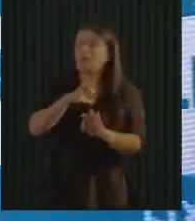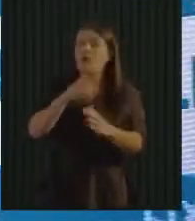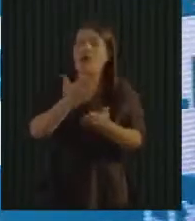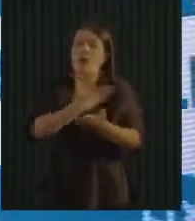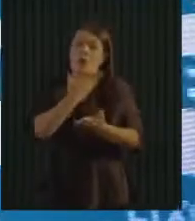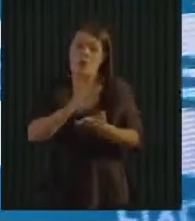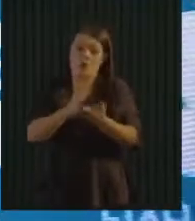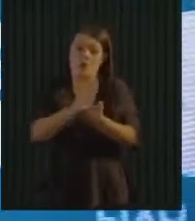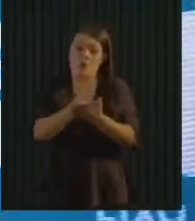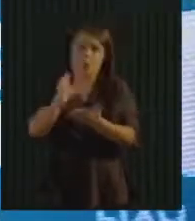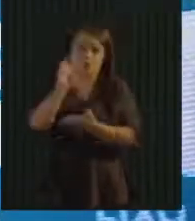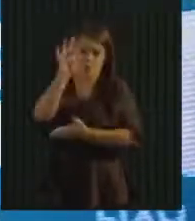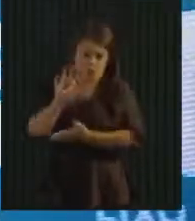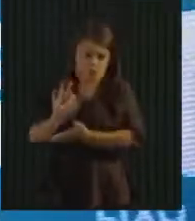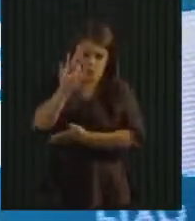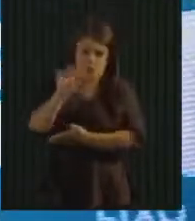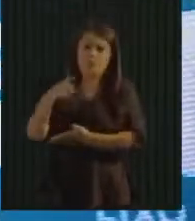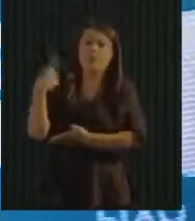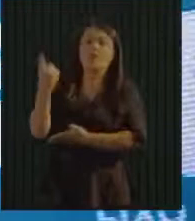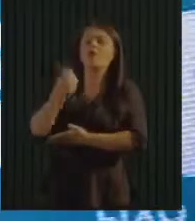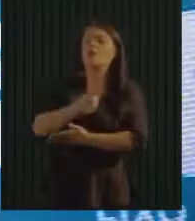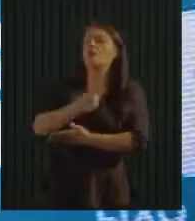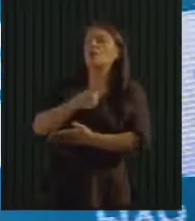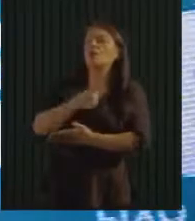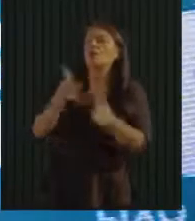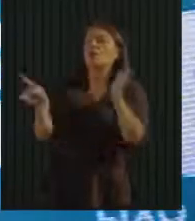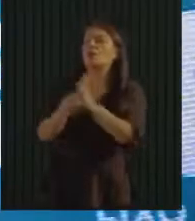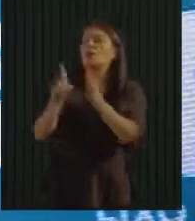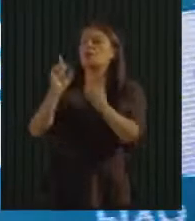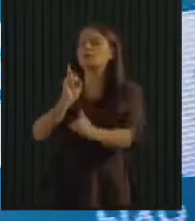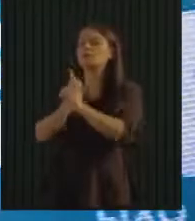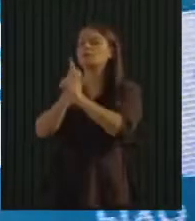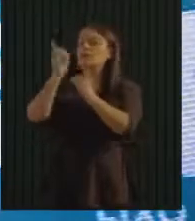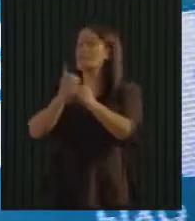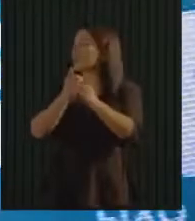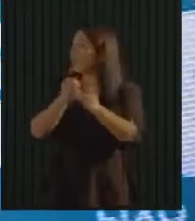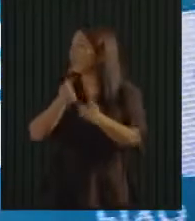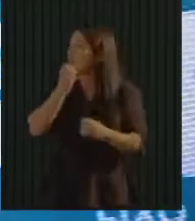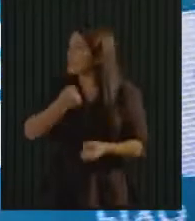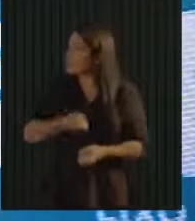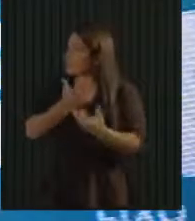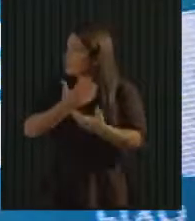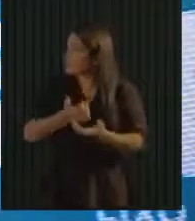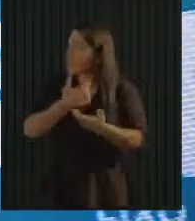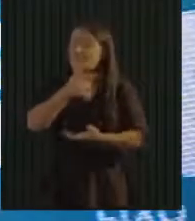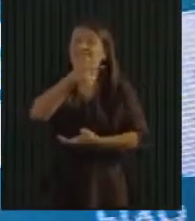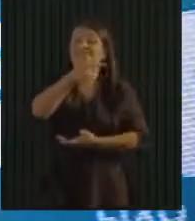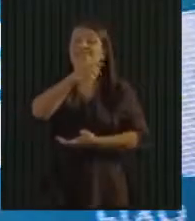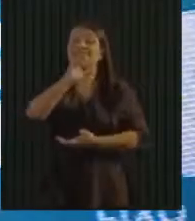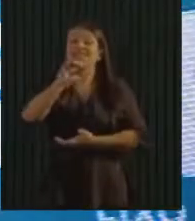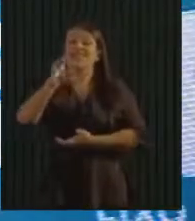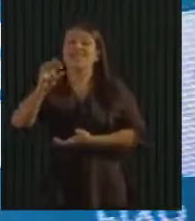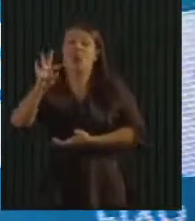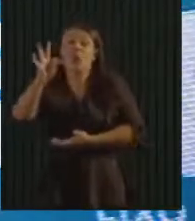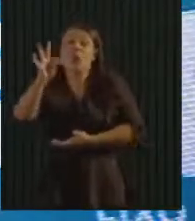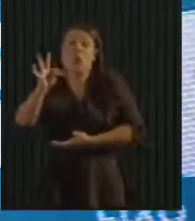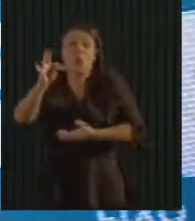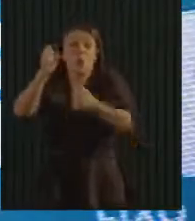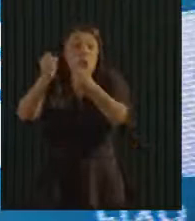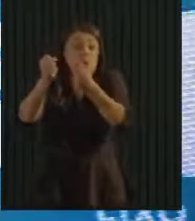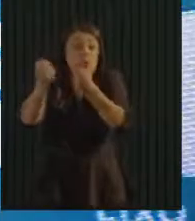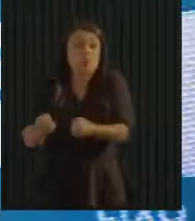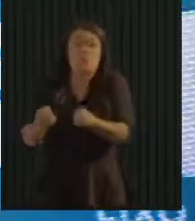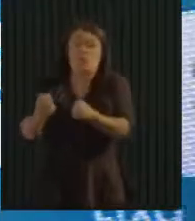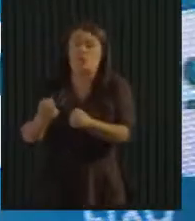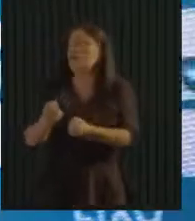números bem significantes, lá a nossa caracterização da produção diária, 700 toneladas, cada pessoa